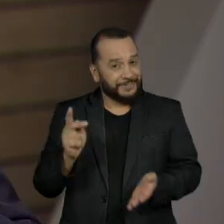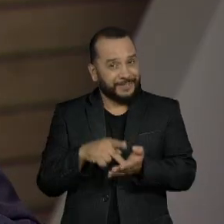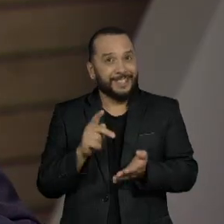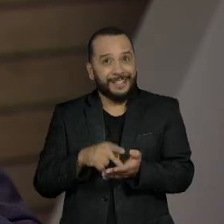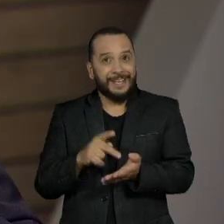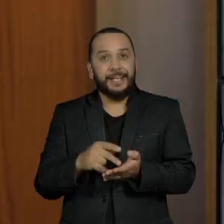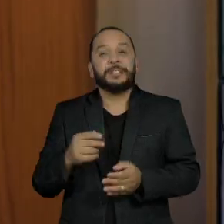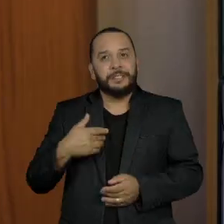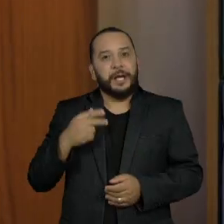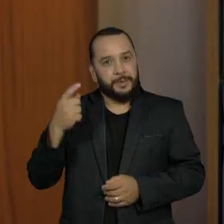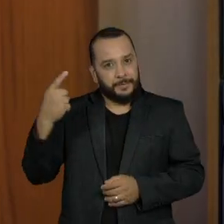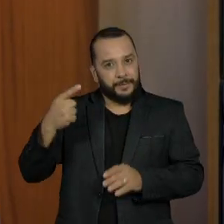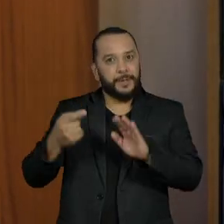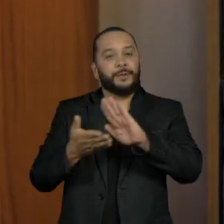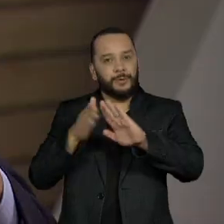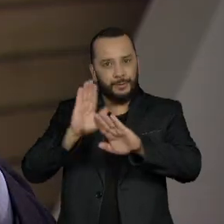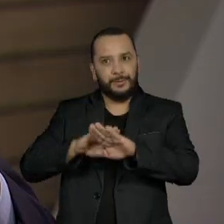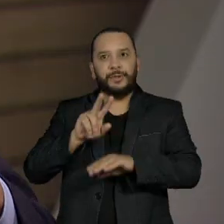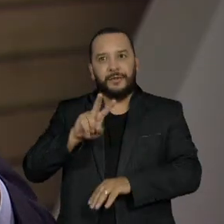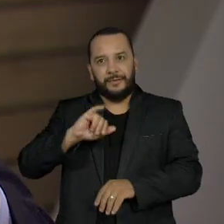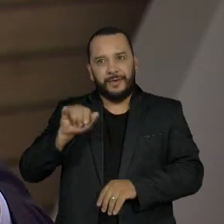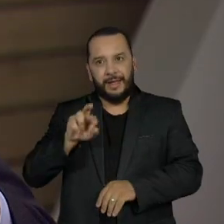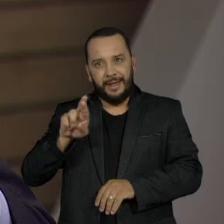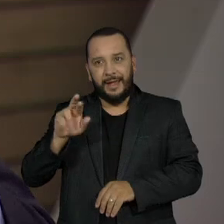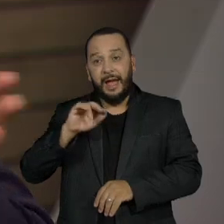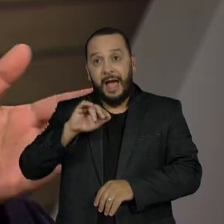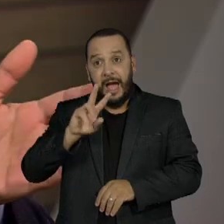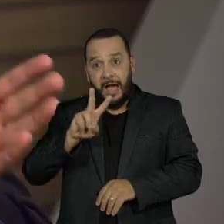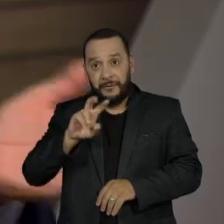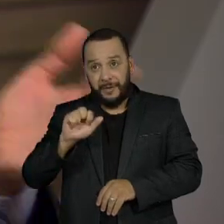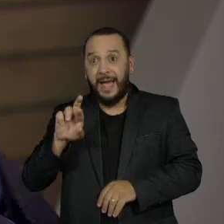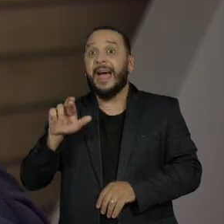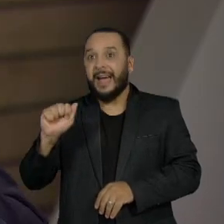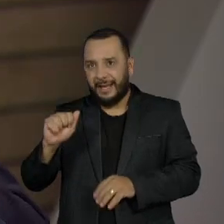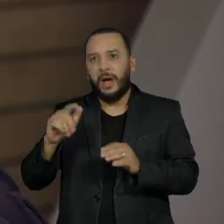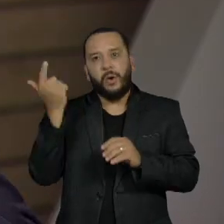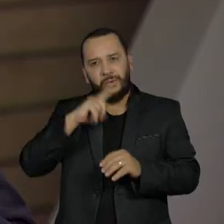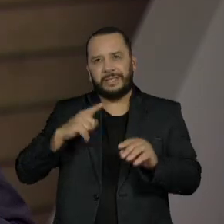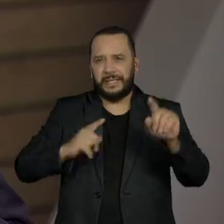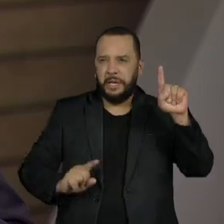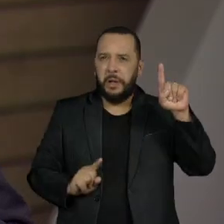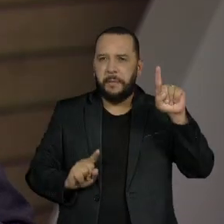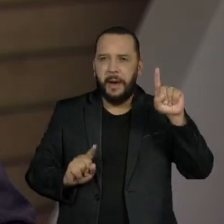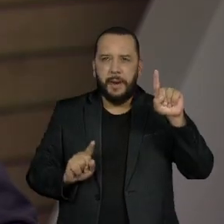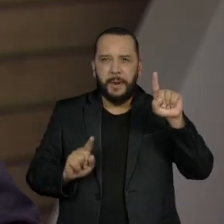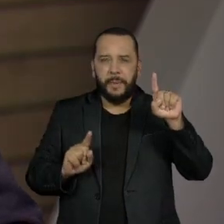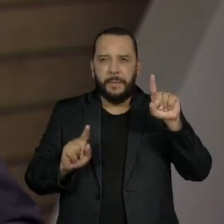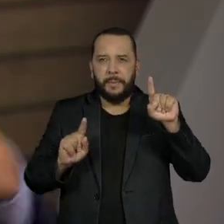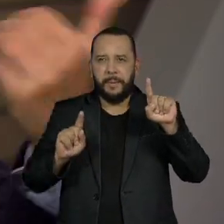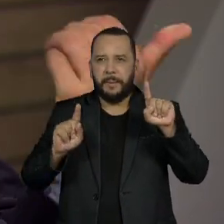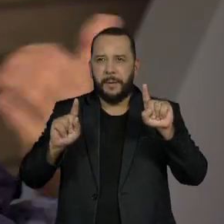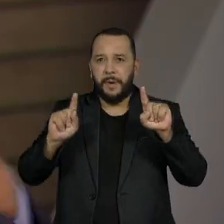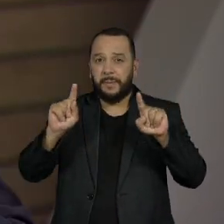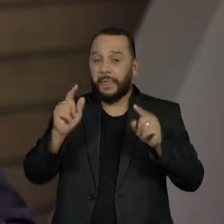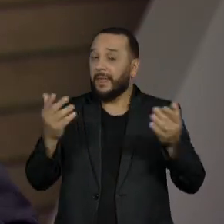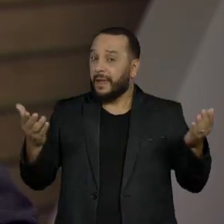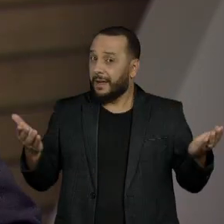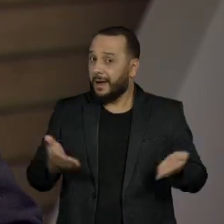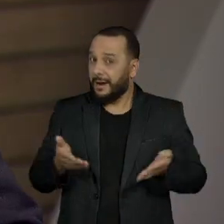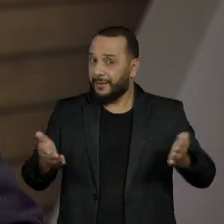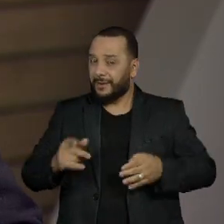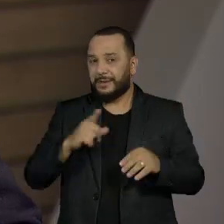Sim, durante todo o primeiro turno, Durante o primeiro turno, liderou, atual prefeita, Ela era vice, assumiu o mandato, mas agora há essa